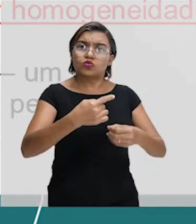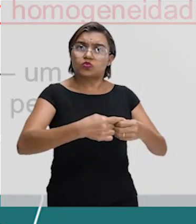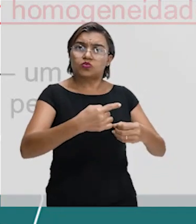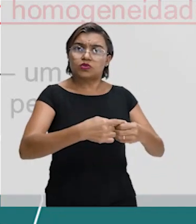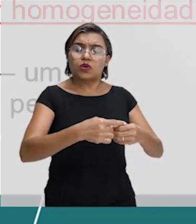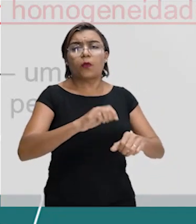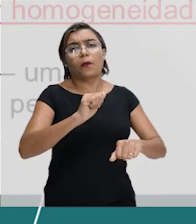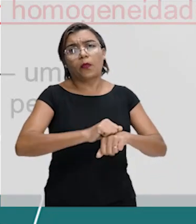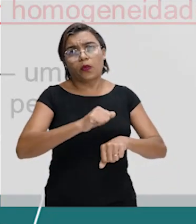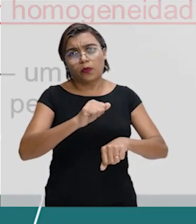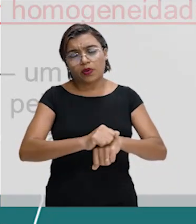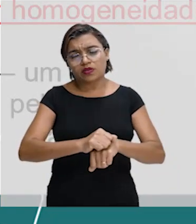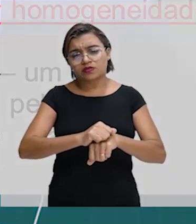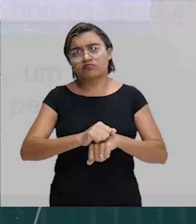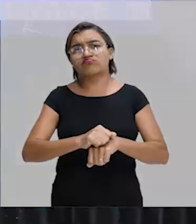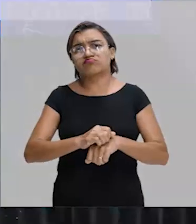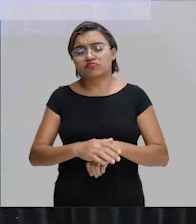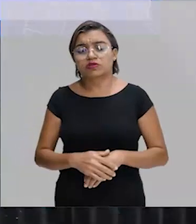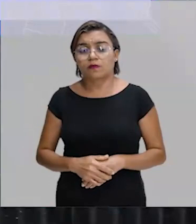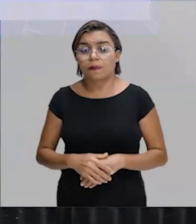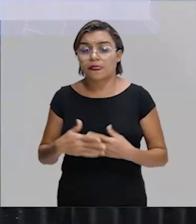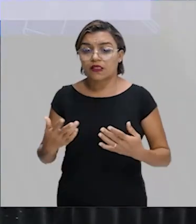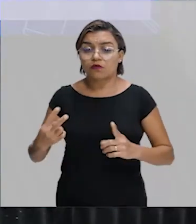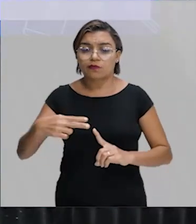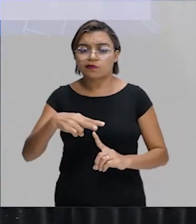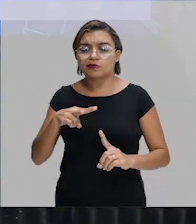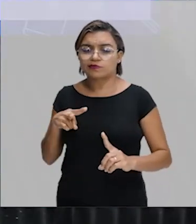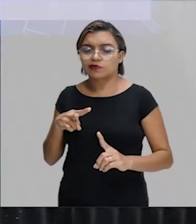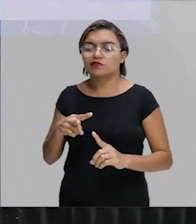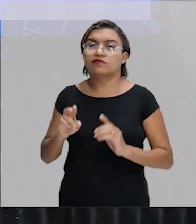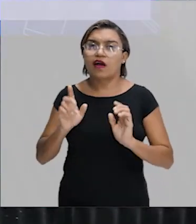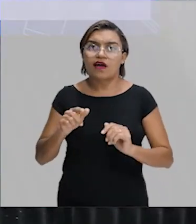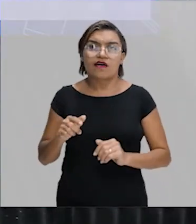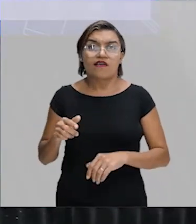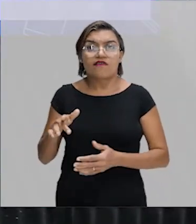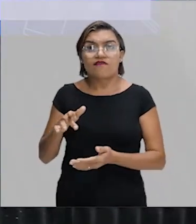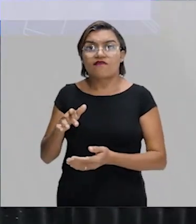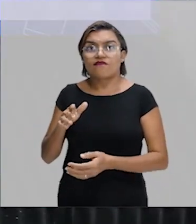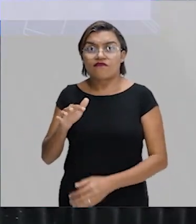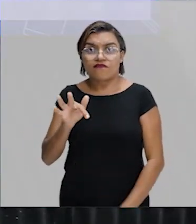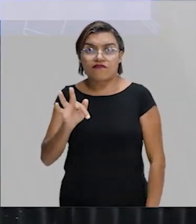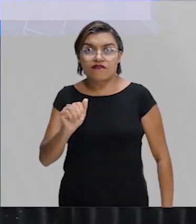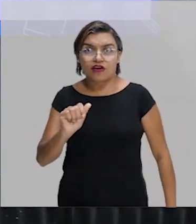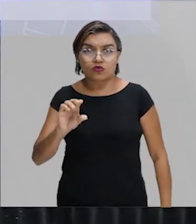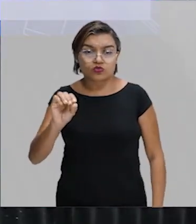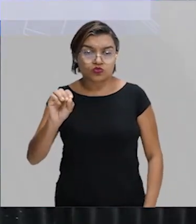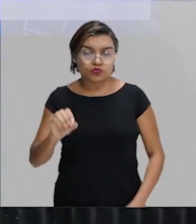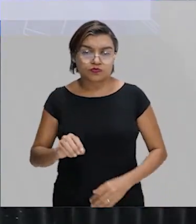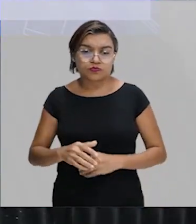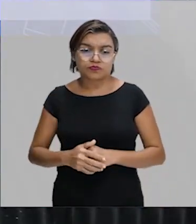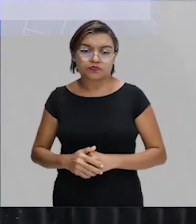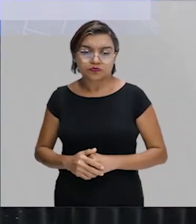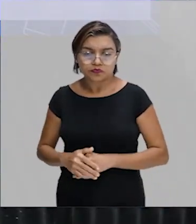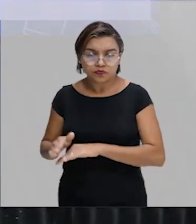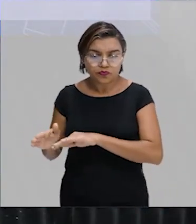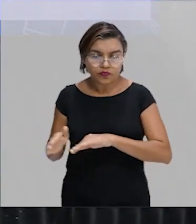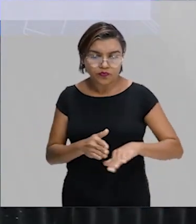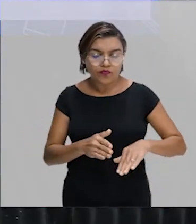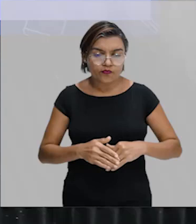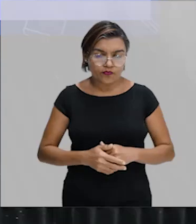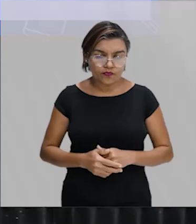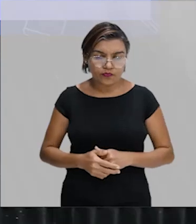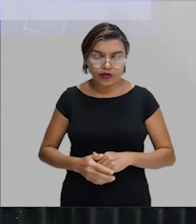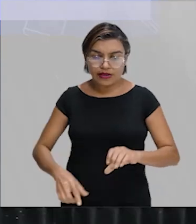espalhada por muitos. Então, essa perspectiva é falsa, galerinha. certo? Vamos evoluir para a letra C.